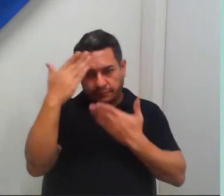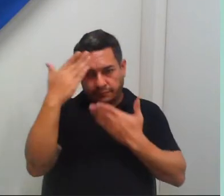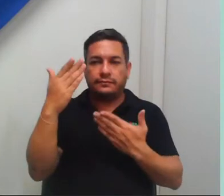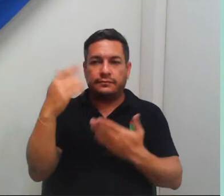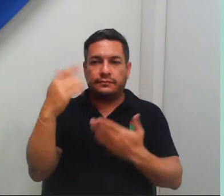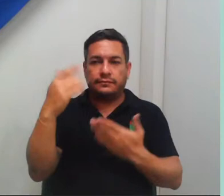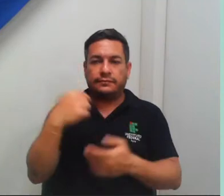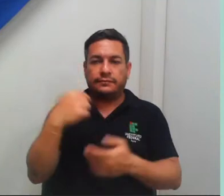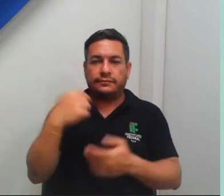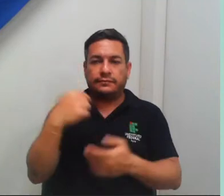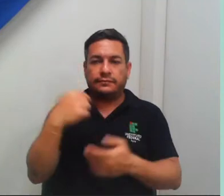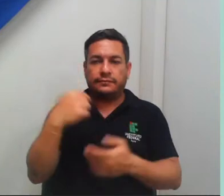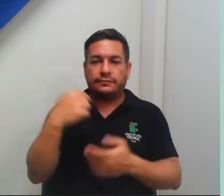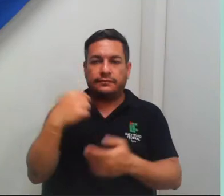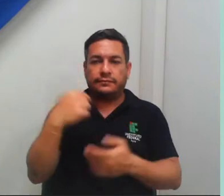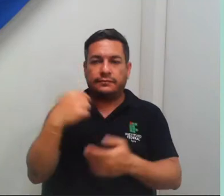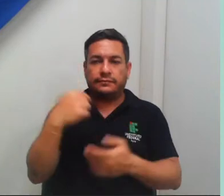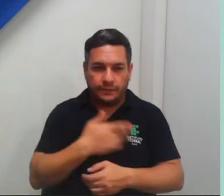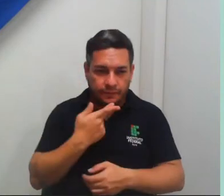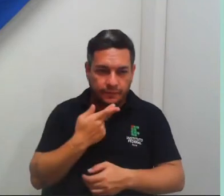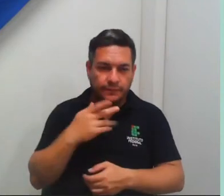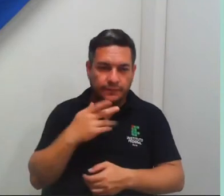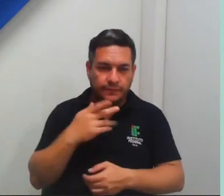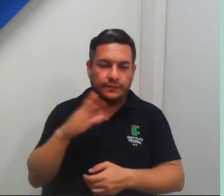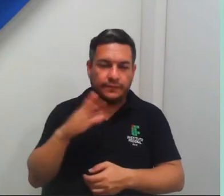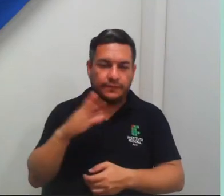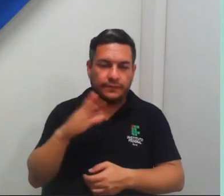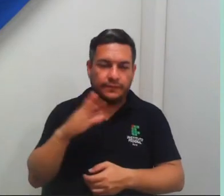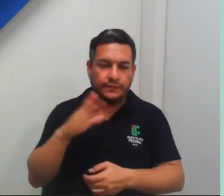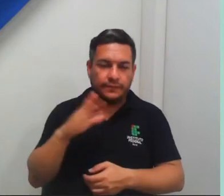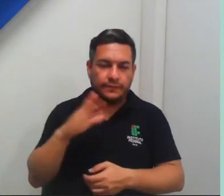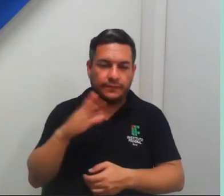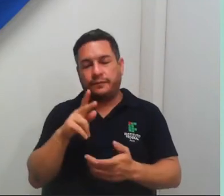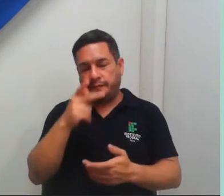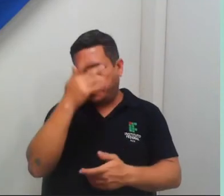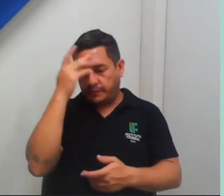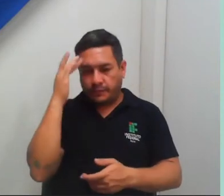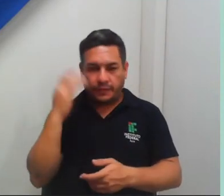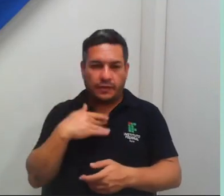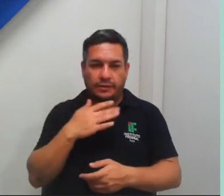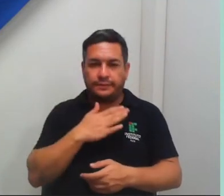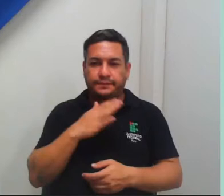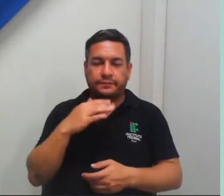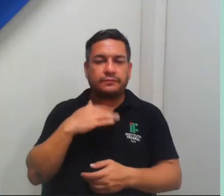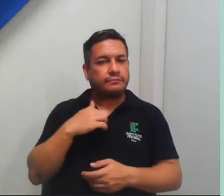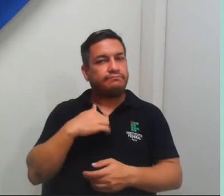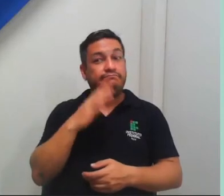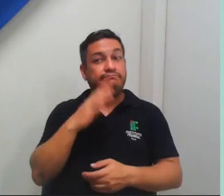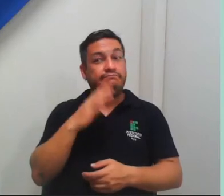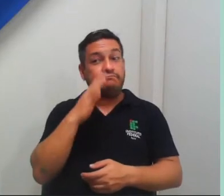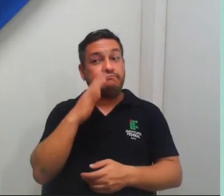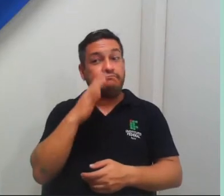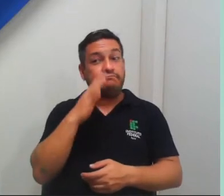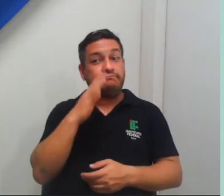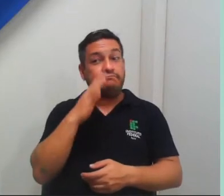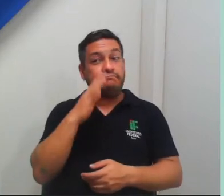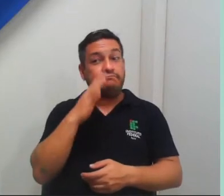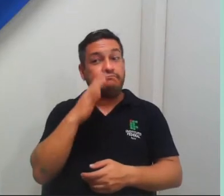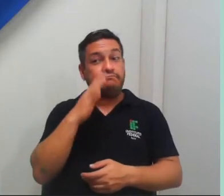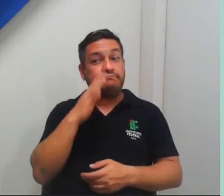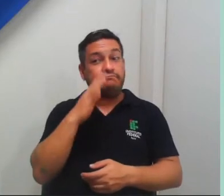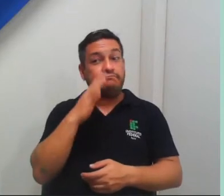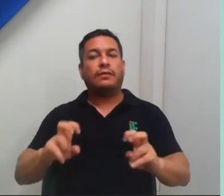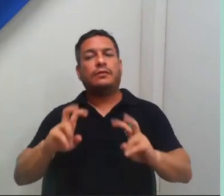adoro falar de ciência, né, não que eu seja, tem pessoas que eu admiro bastante, a gente escuta um pouquinho uma pessoa ali,